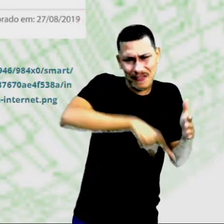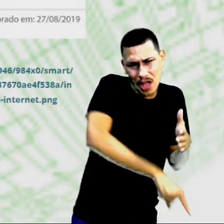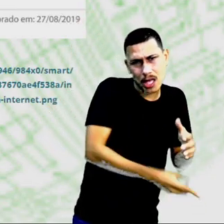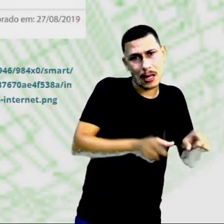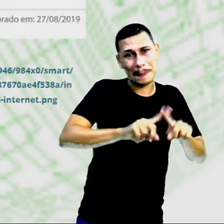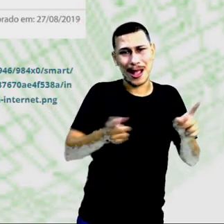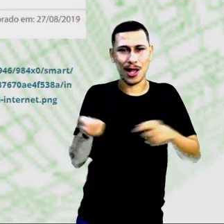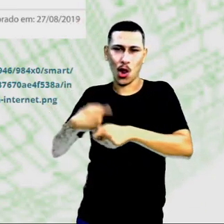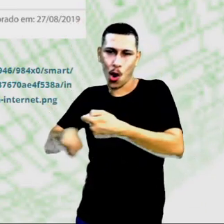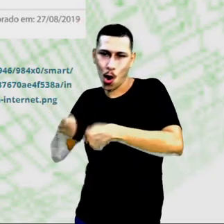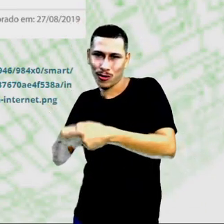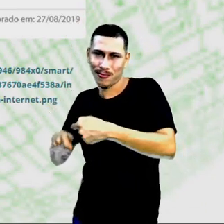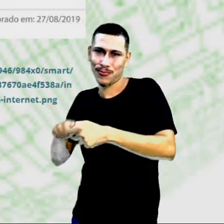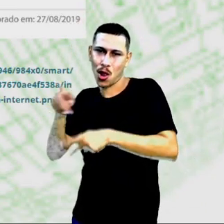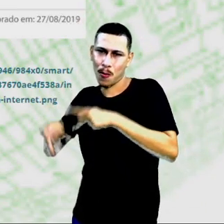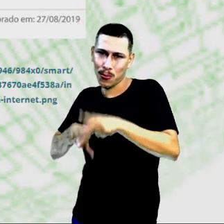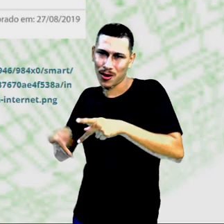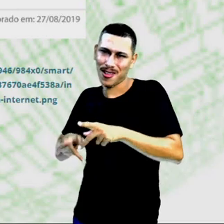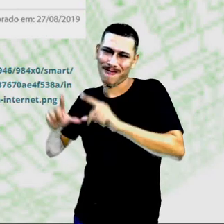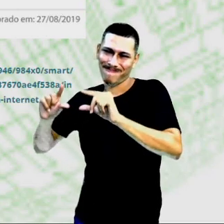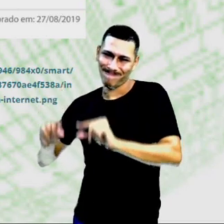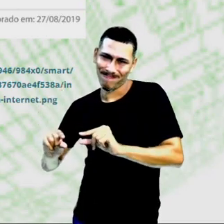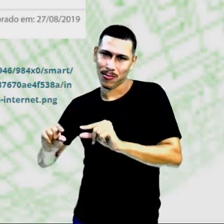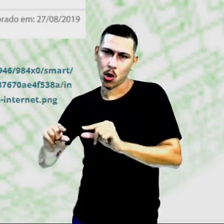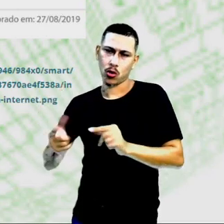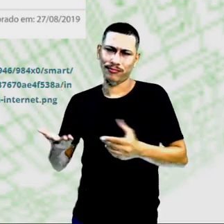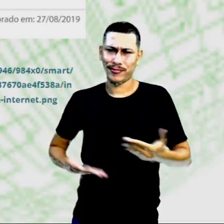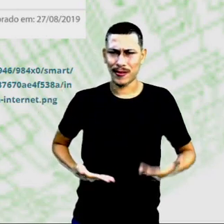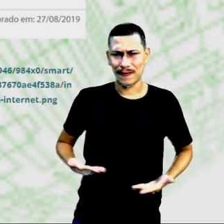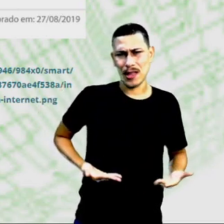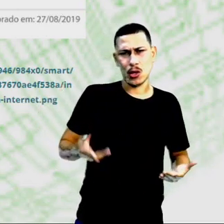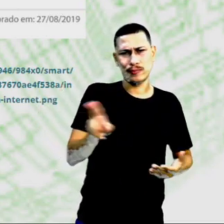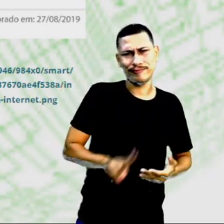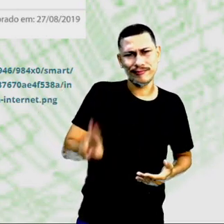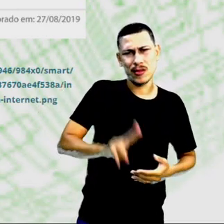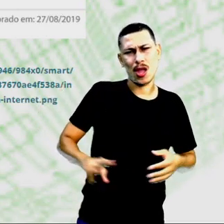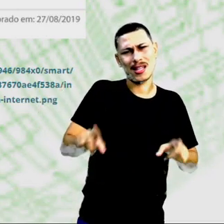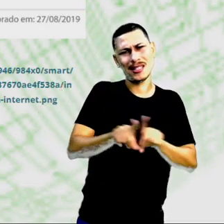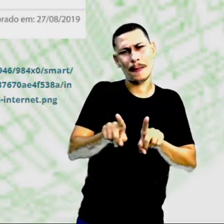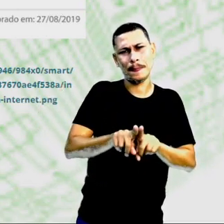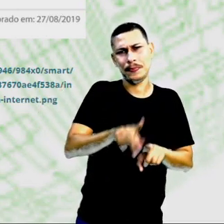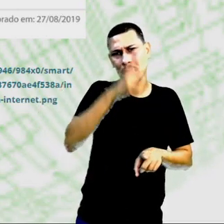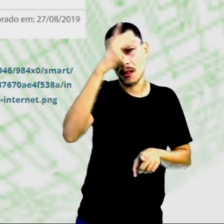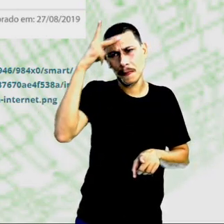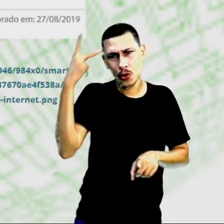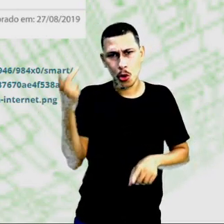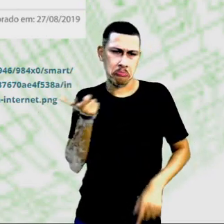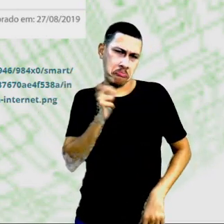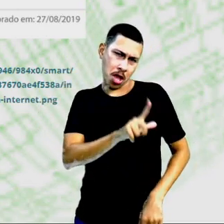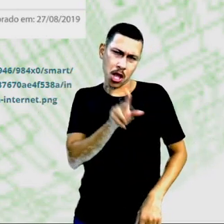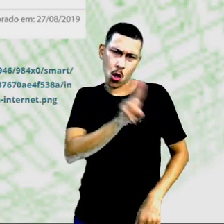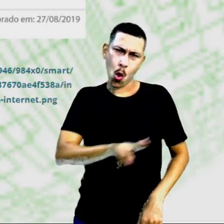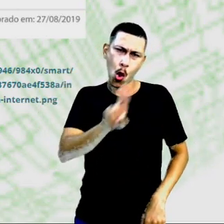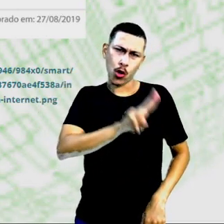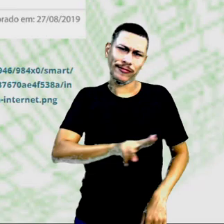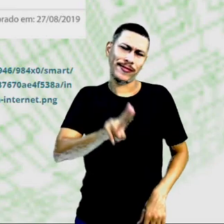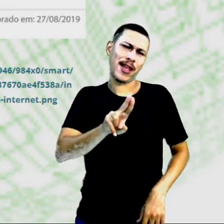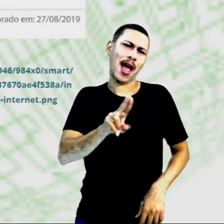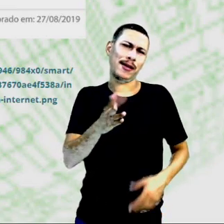Os serviços usados também. Nem todo mundo consegue chamar uma pessoa por aplicativo,